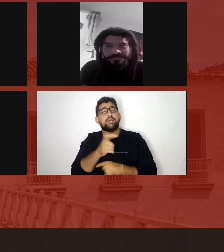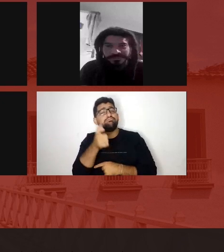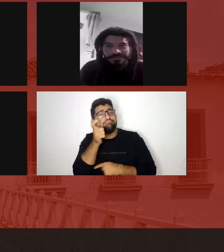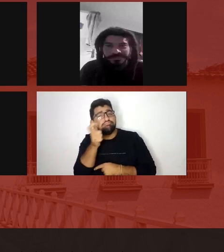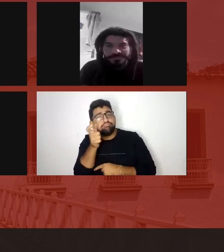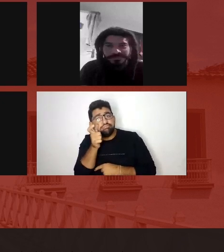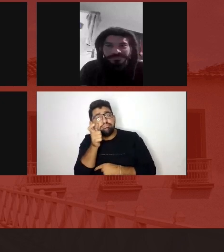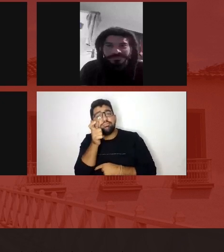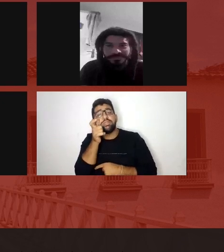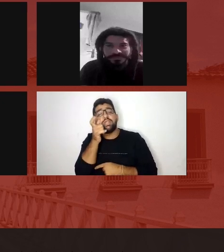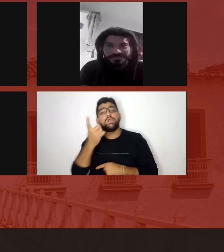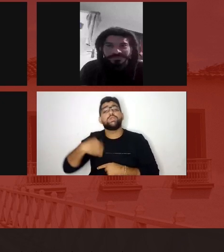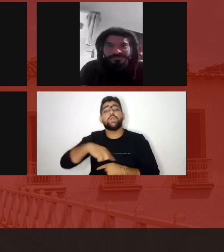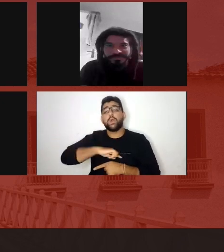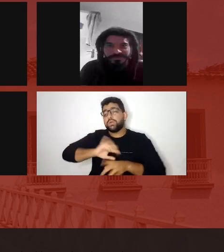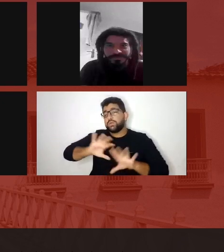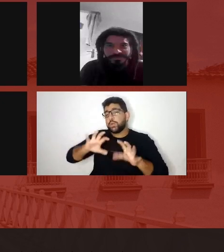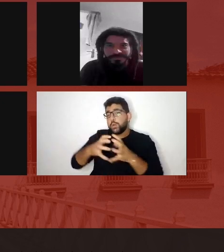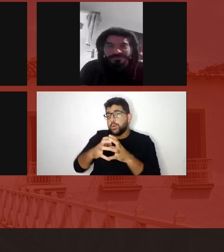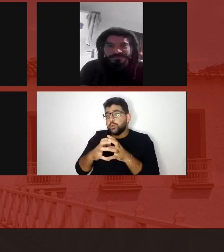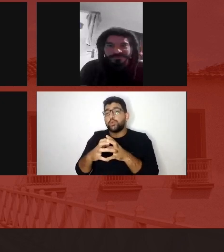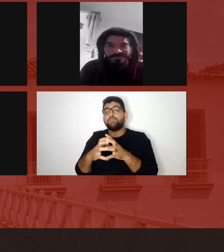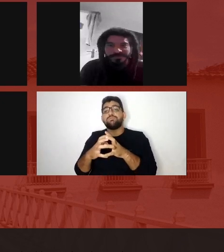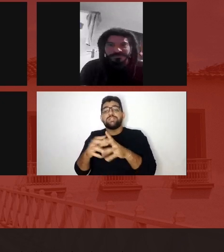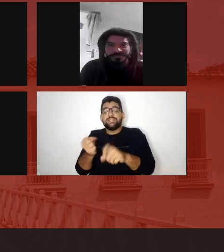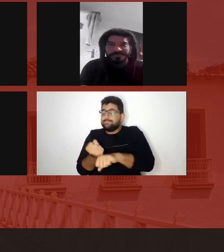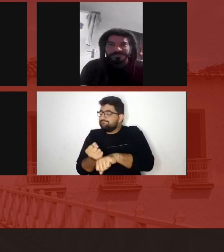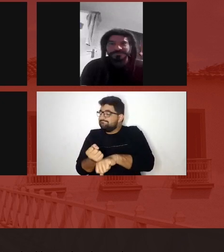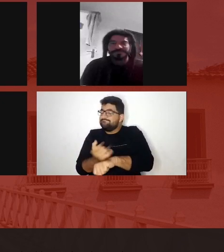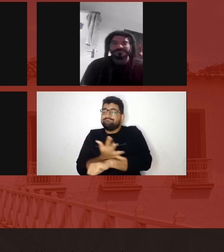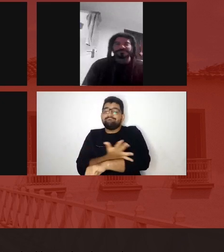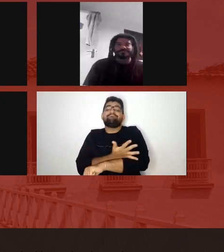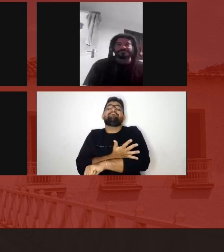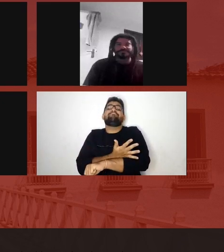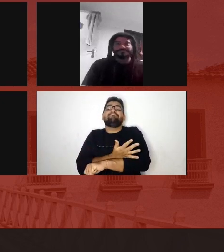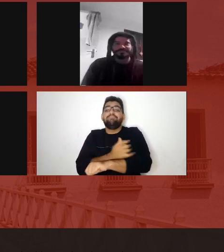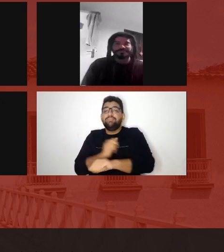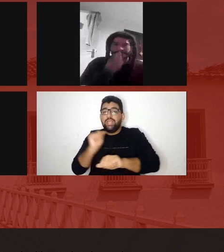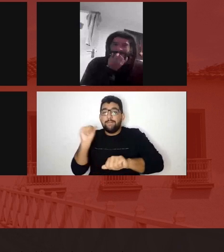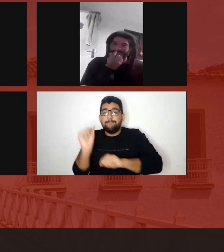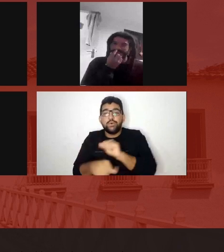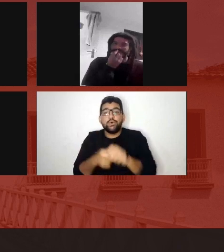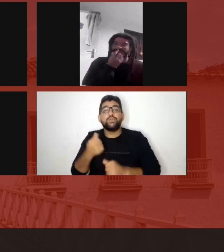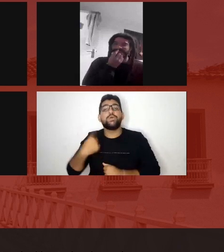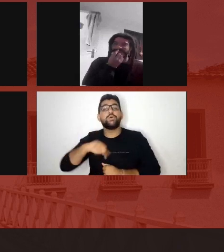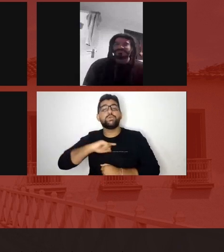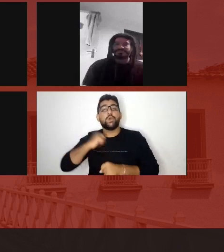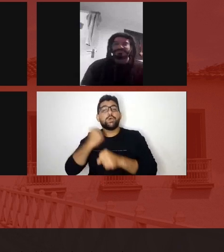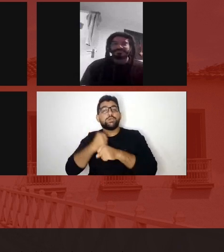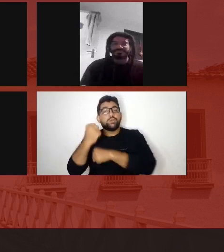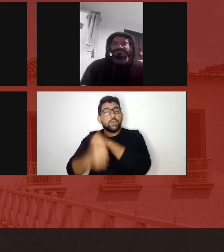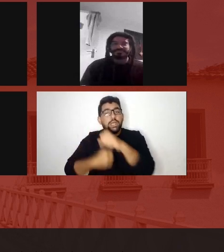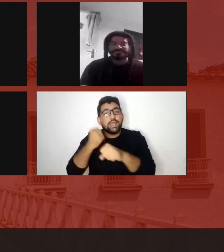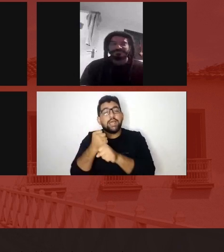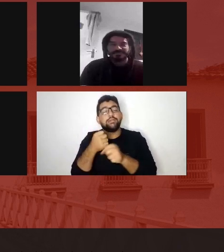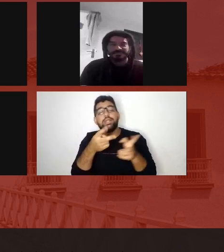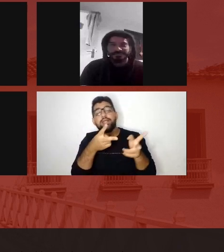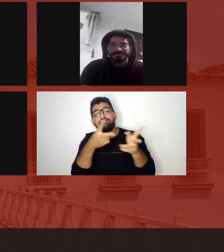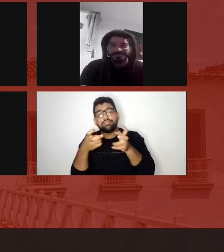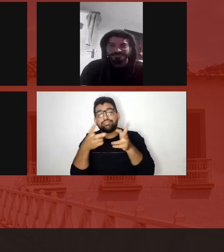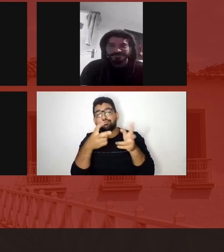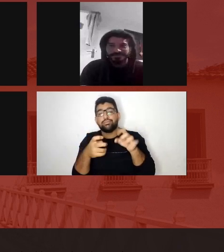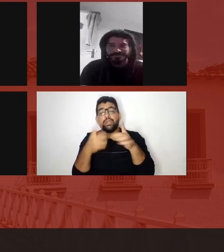Dag, a gente saiu arrepiado, mudou nosso ano ter ouvido o Chandó e a